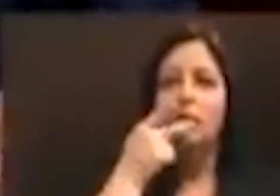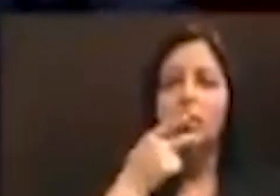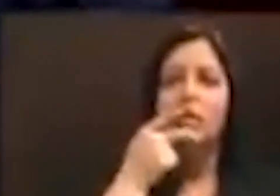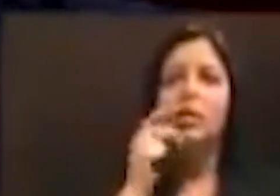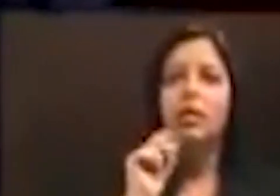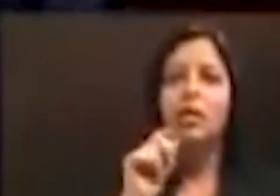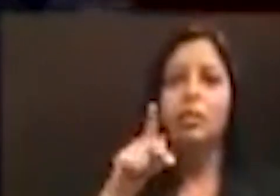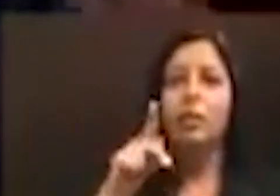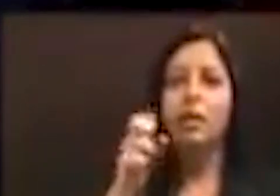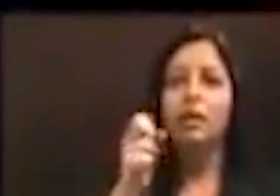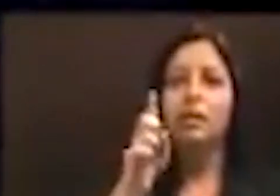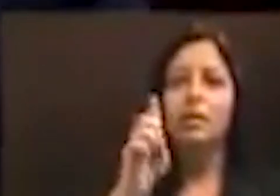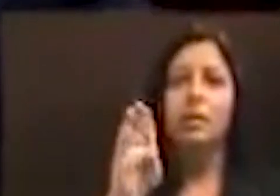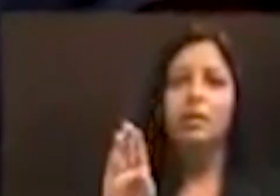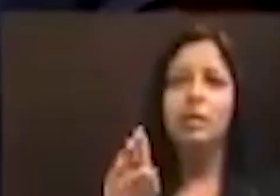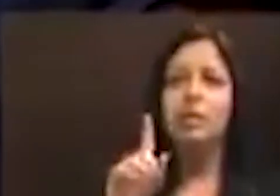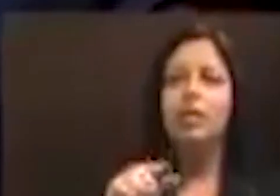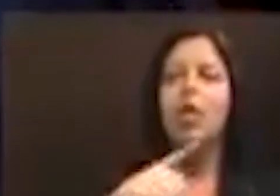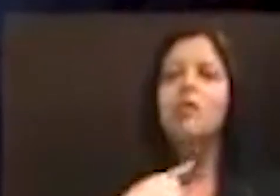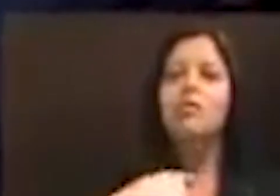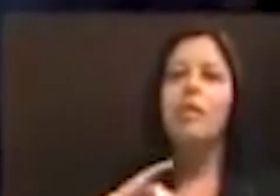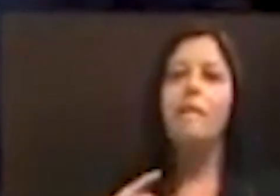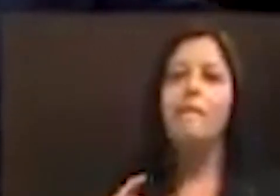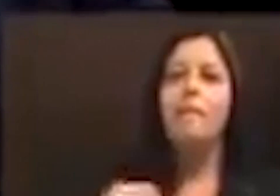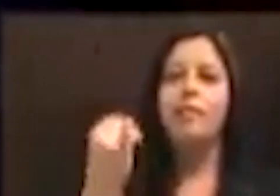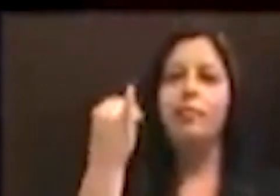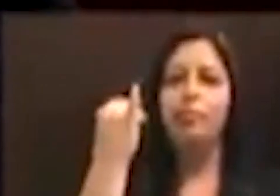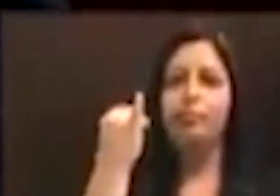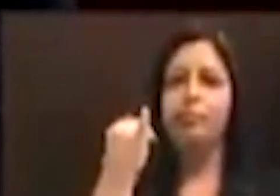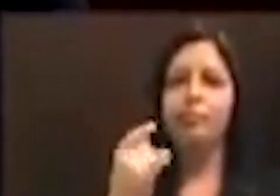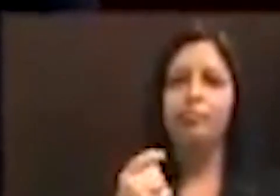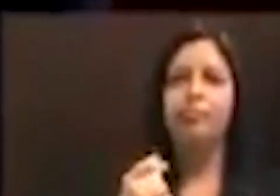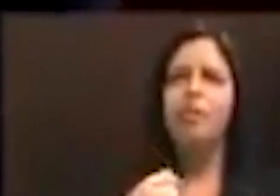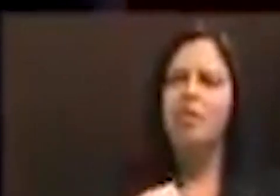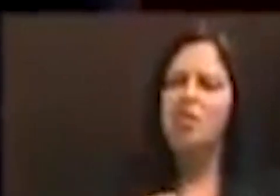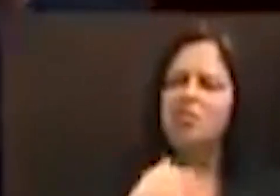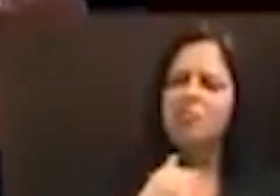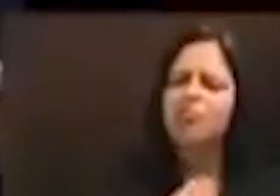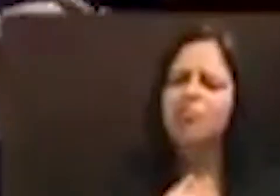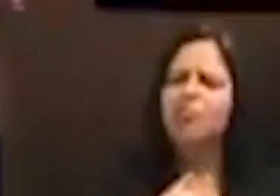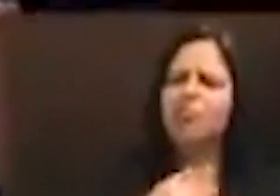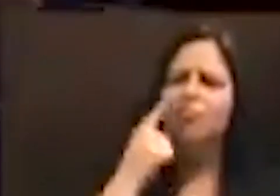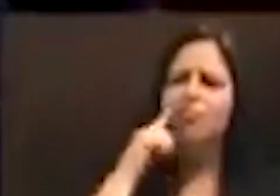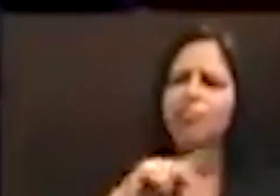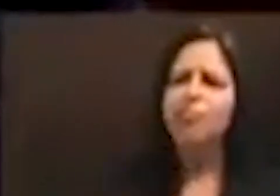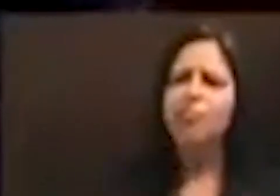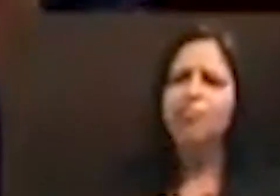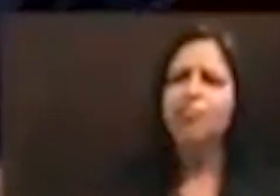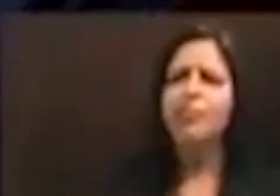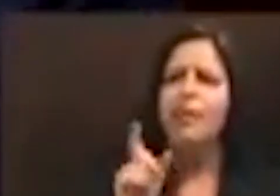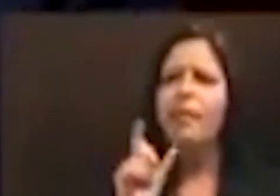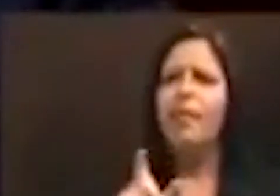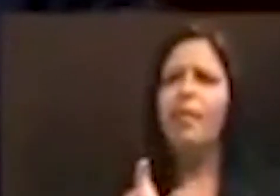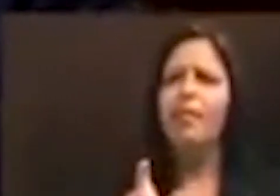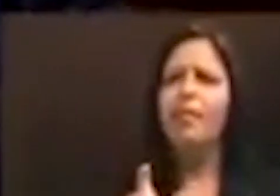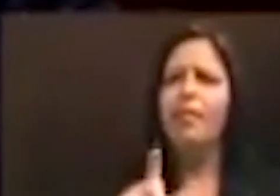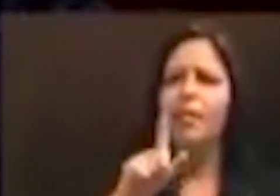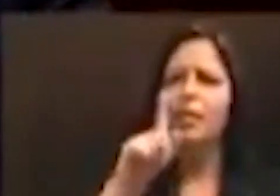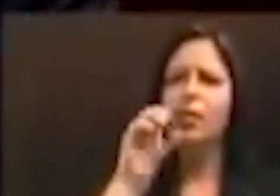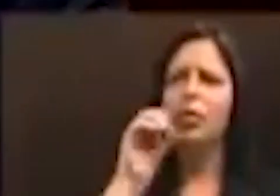nós do PTB queríamos ser golpistas e eu fui estudar o significado da palavra golpista